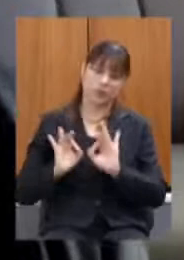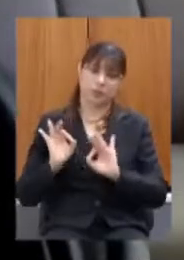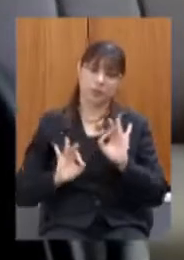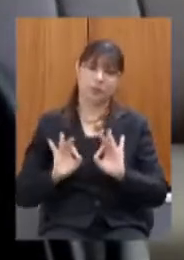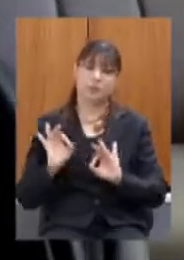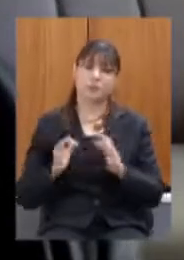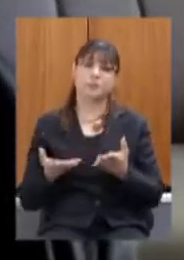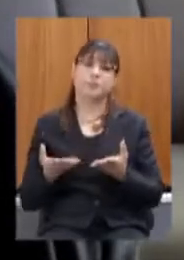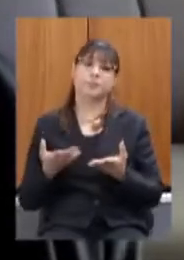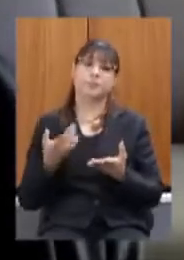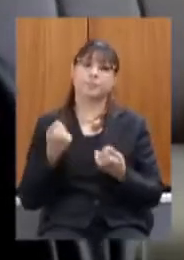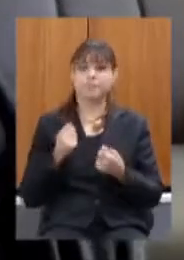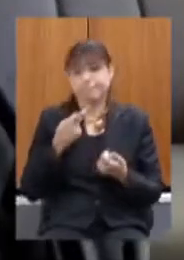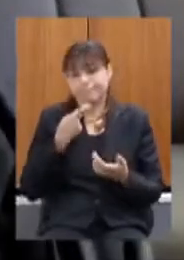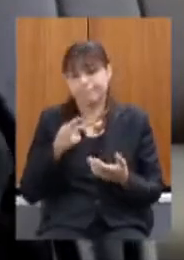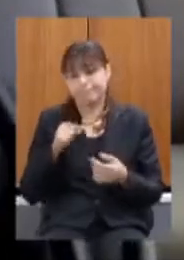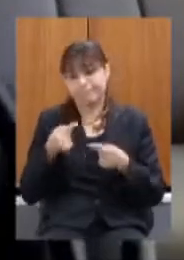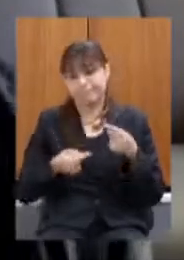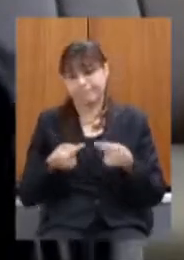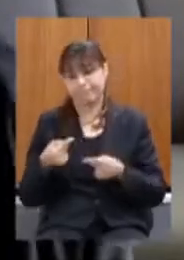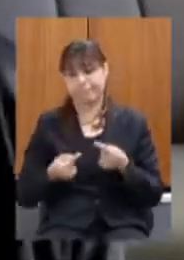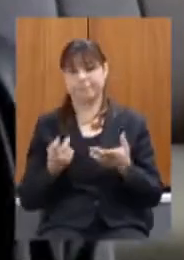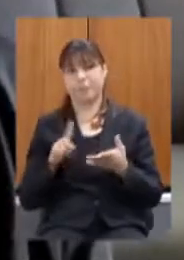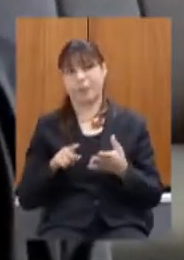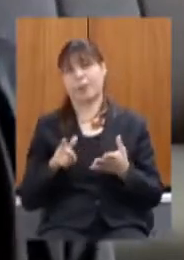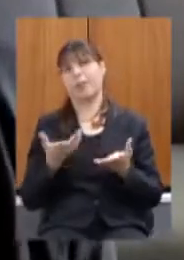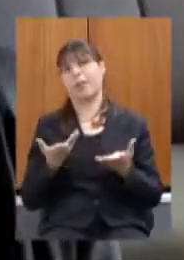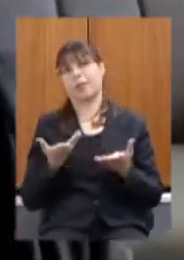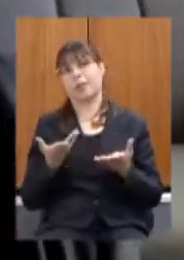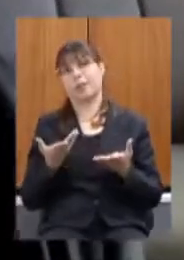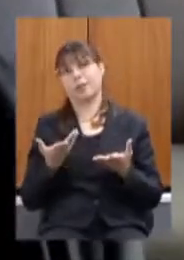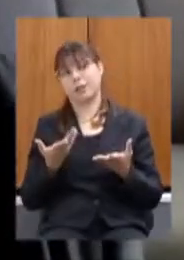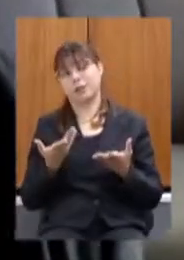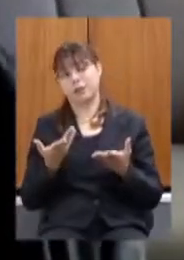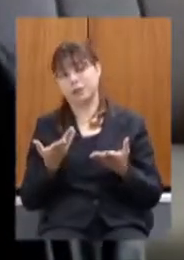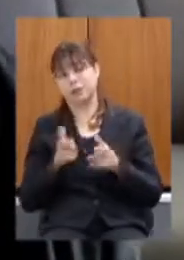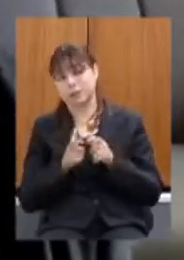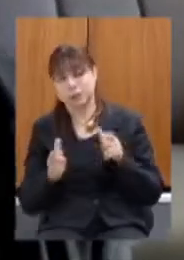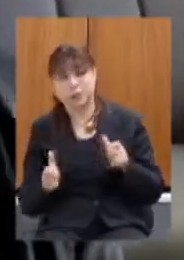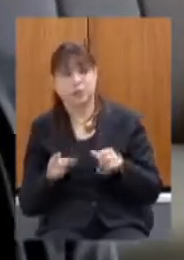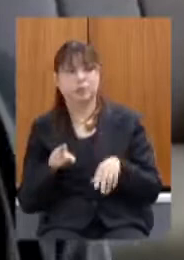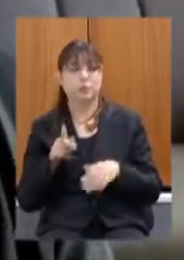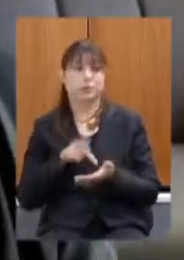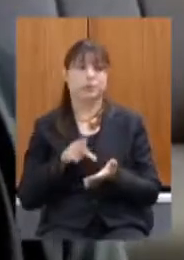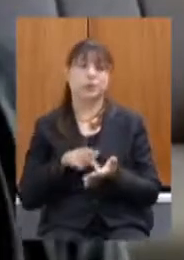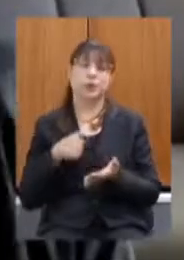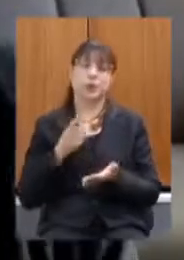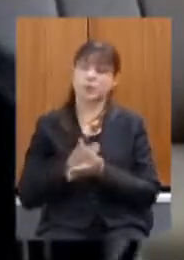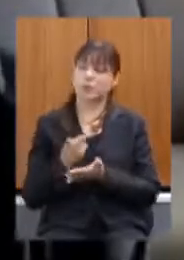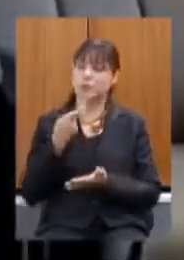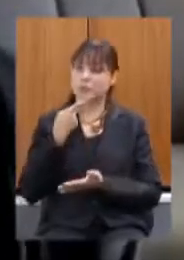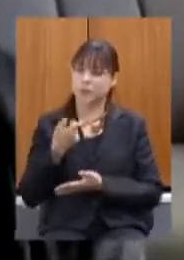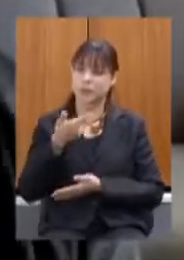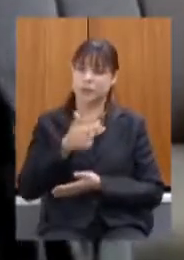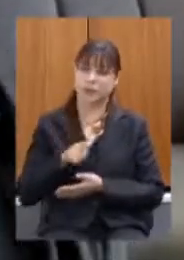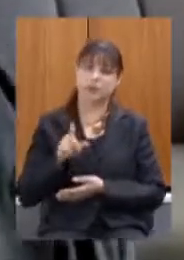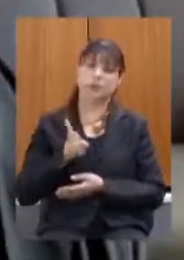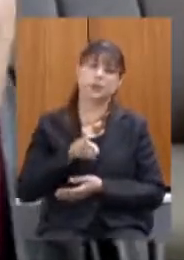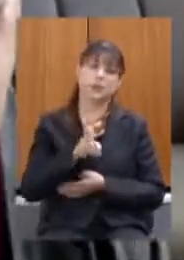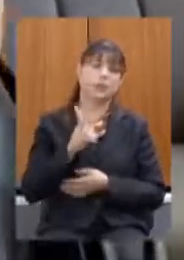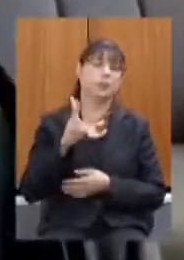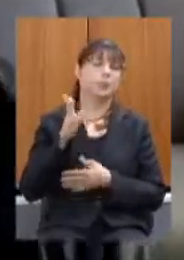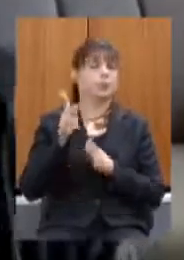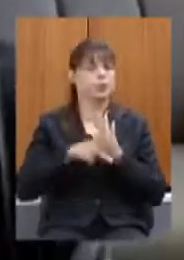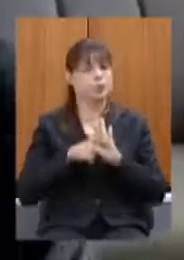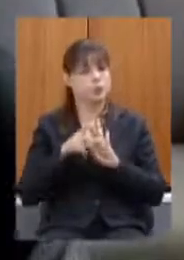discussão ampla geral que faço e que vou reiterar em cada momento em cada emenda em cada projeto